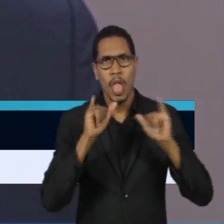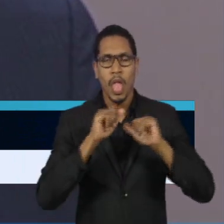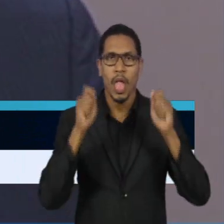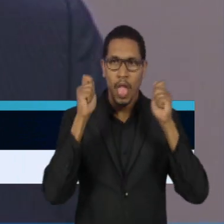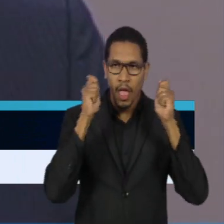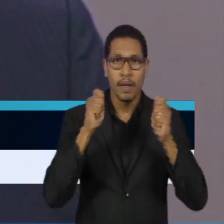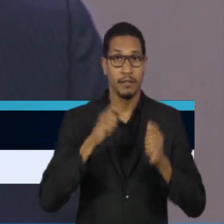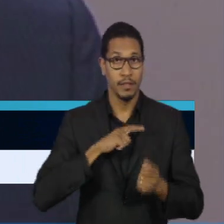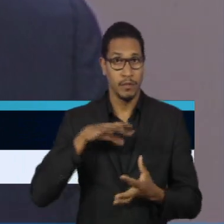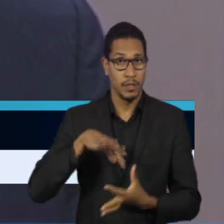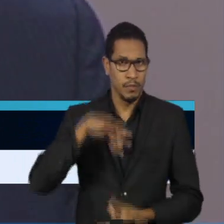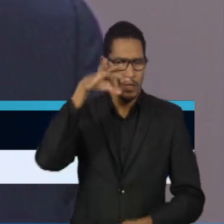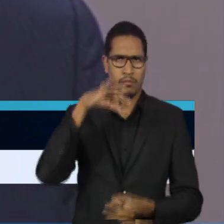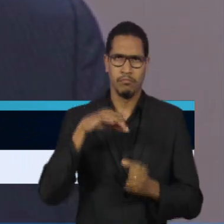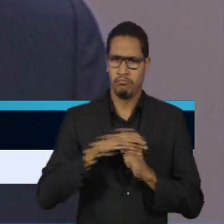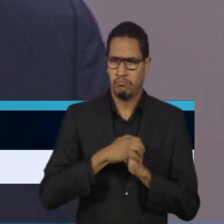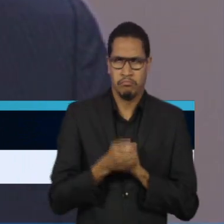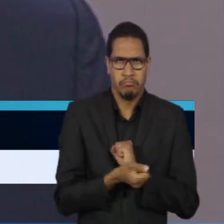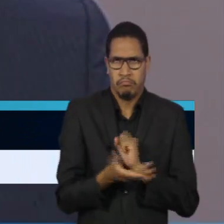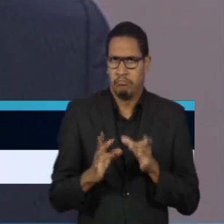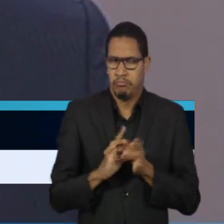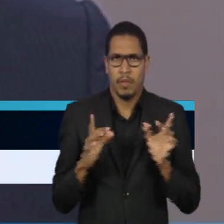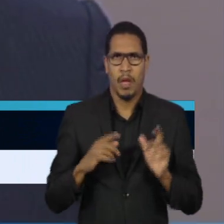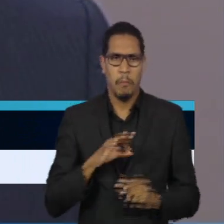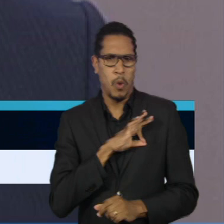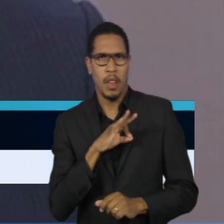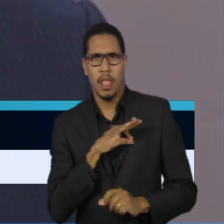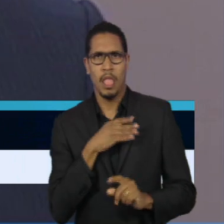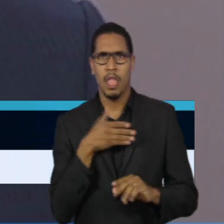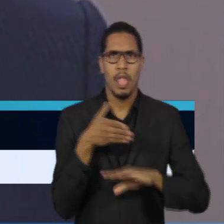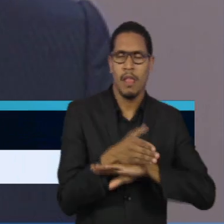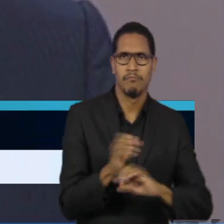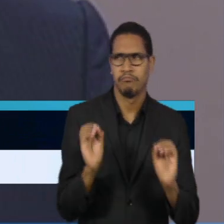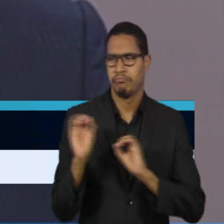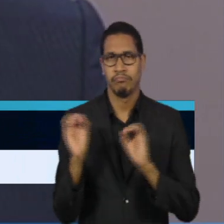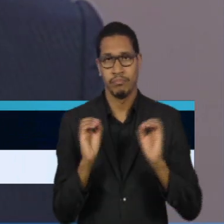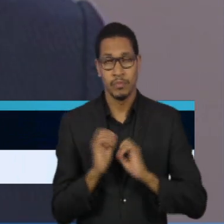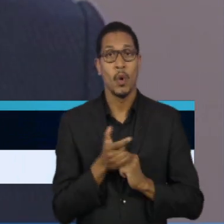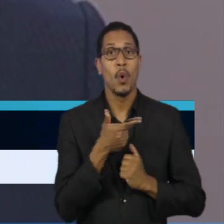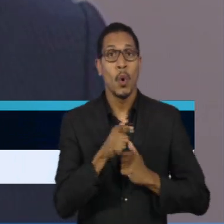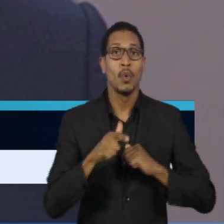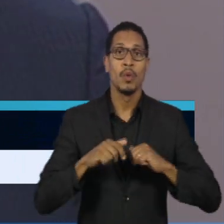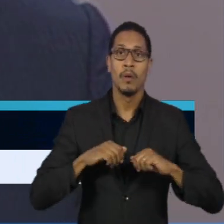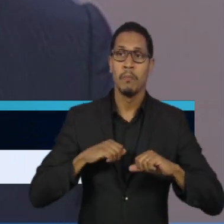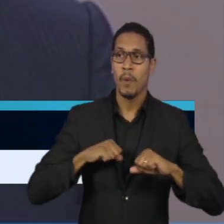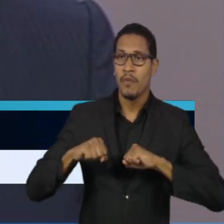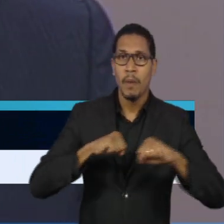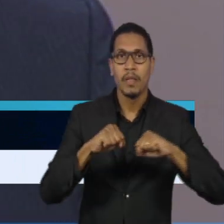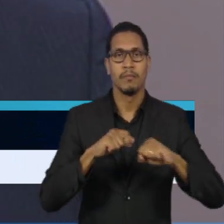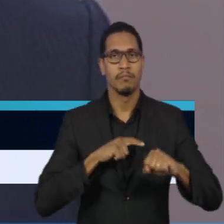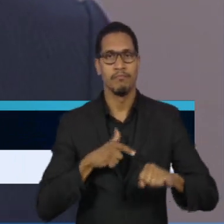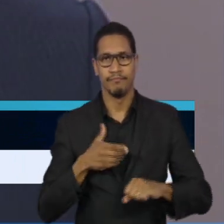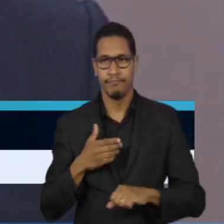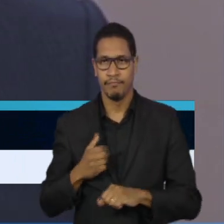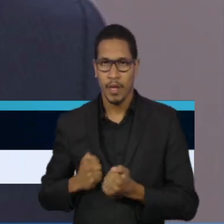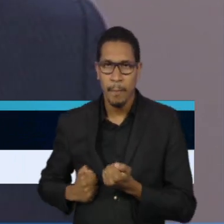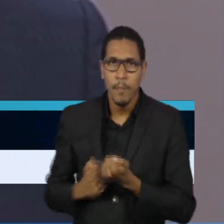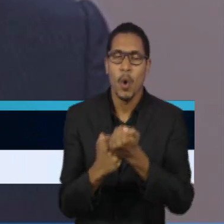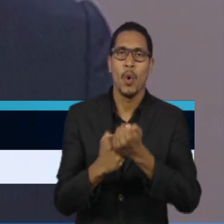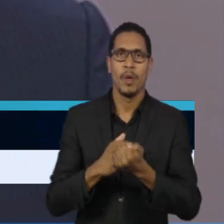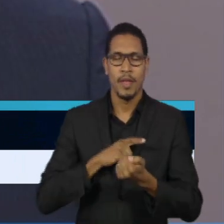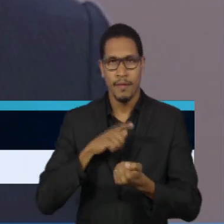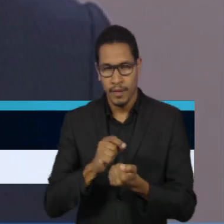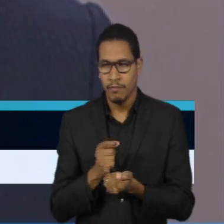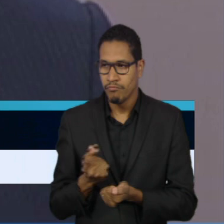democráticas, nunca teve nenhuma ocorrência policial, depois em outros movimentos que eu participei como apoiador, como colaborador nas